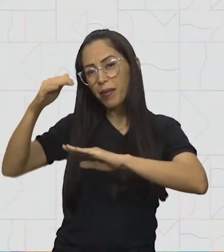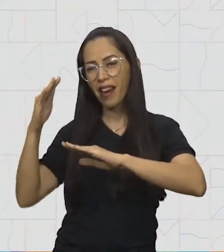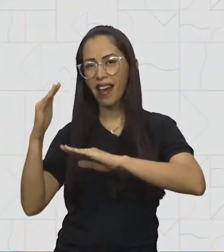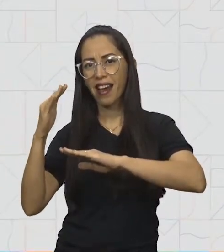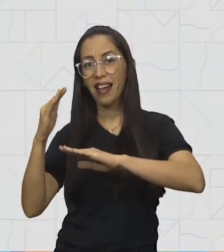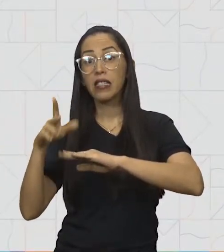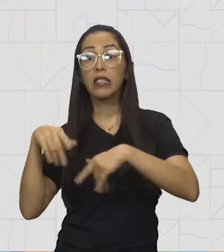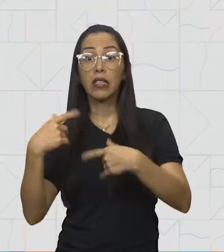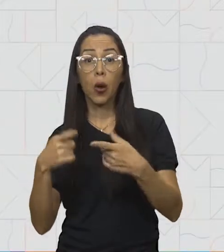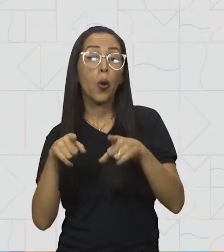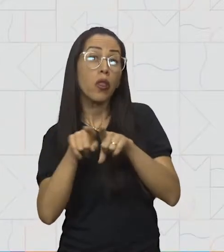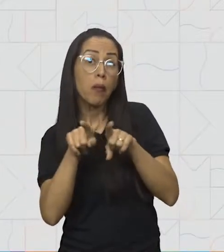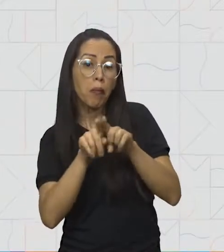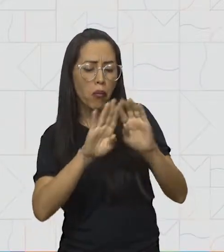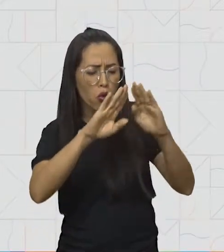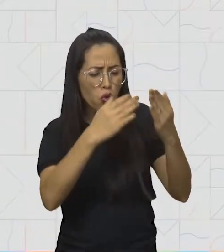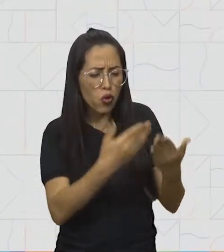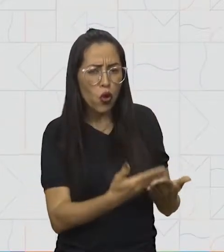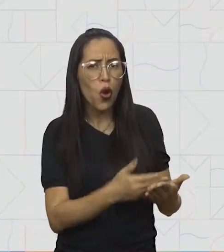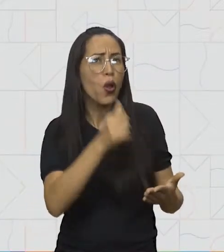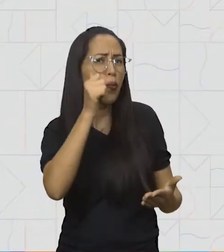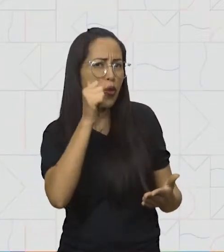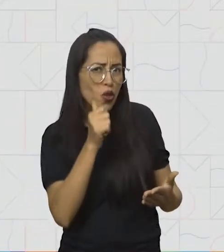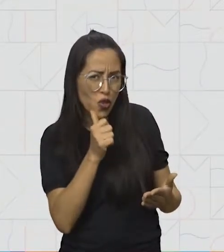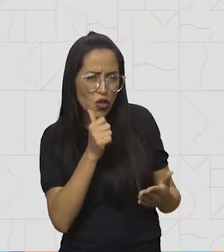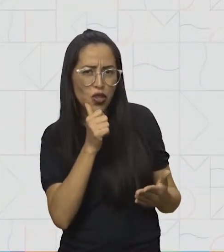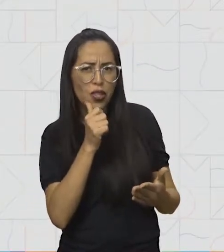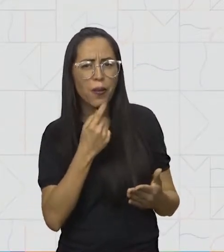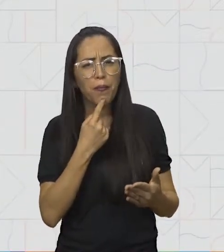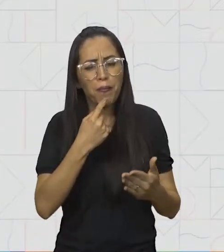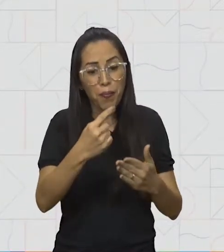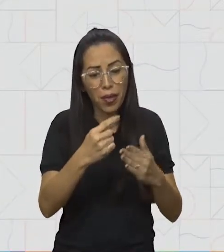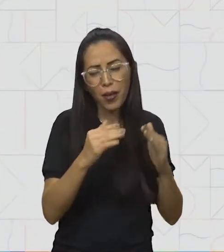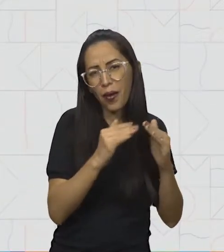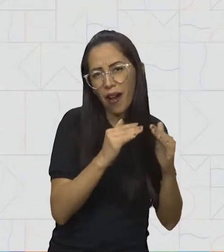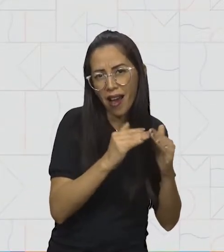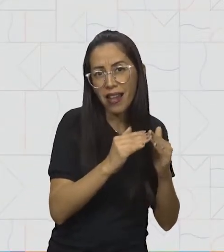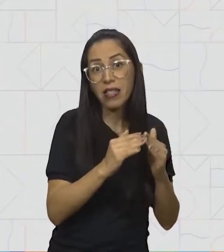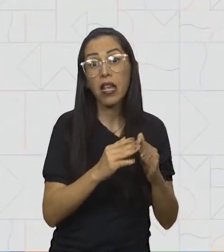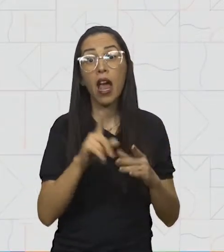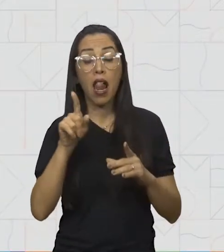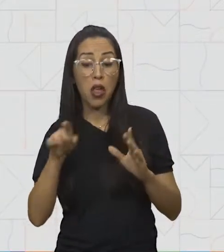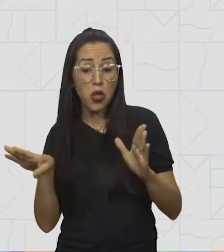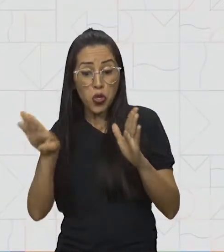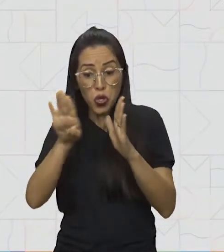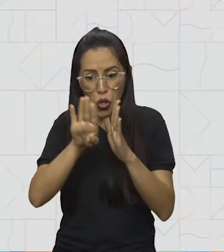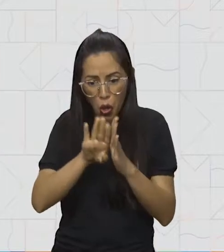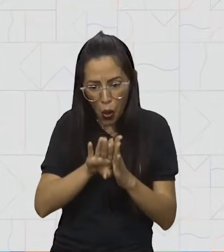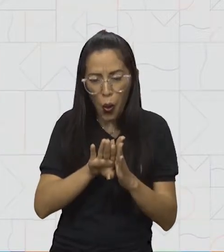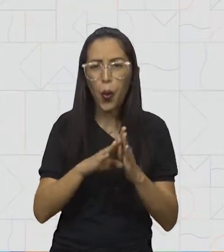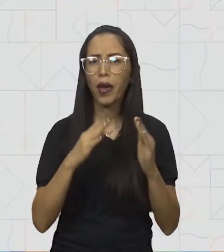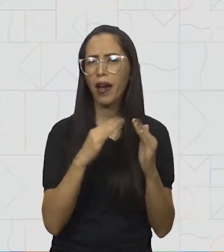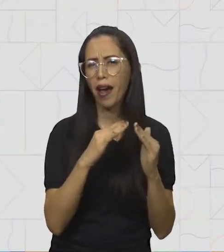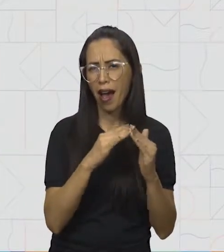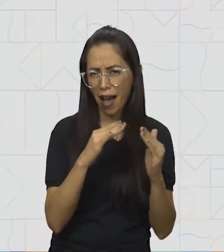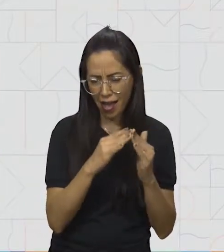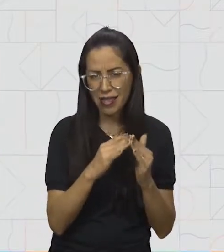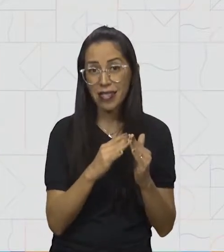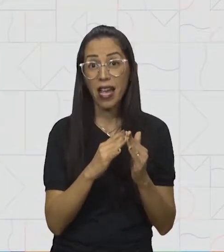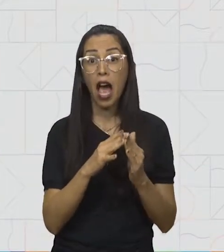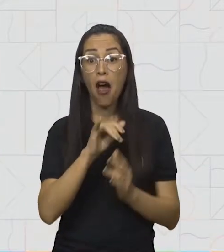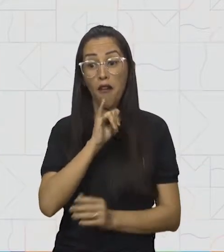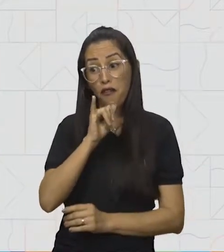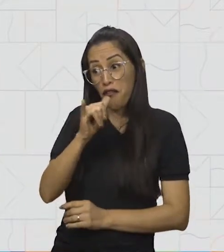fica a dois quarteirões de sua casa. Ela chegou da escola e encontrou seus amigos e contou para